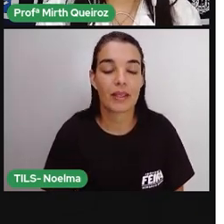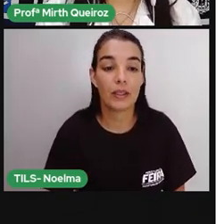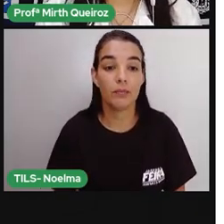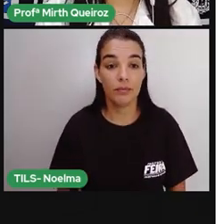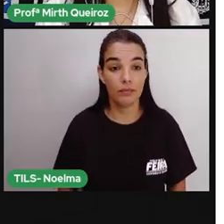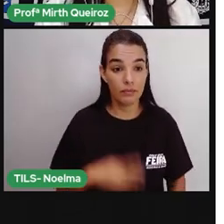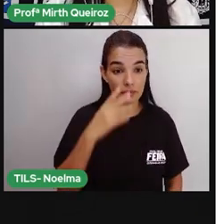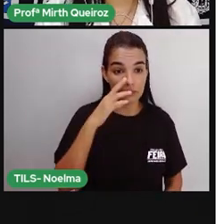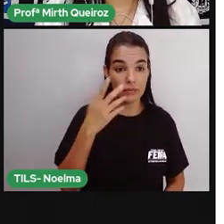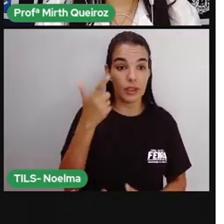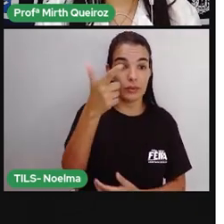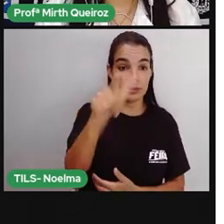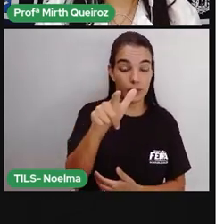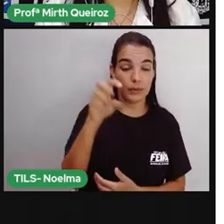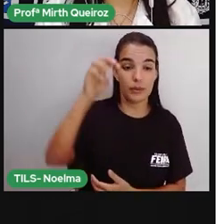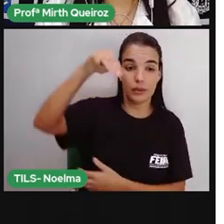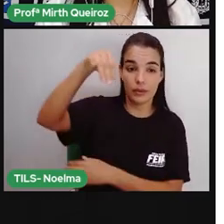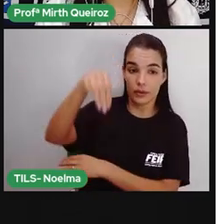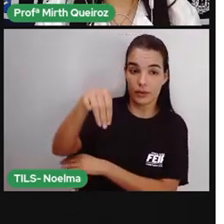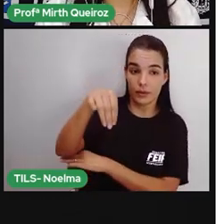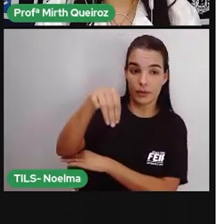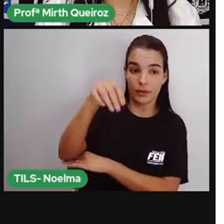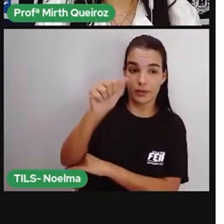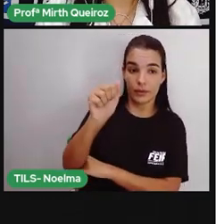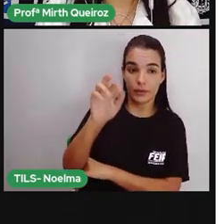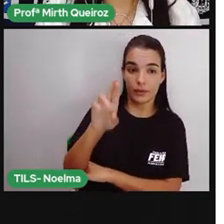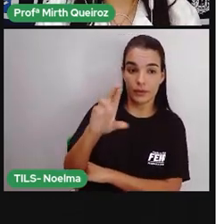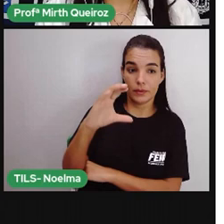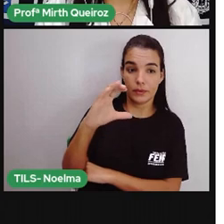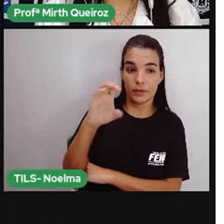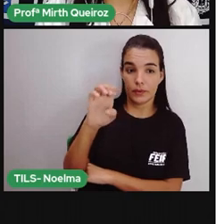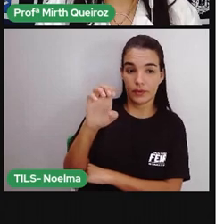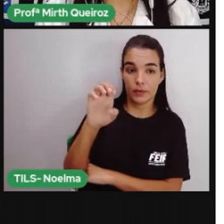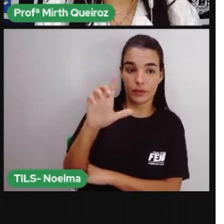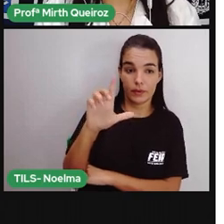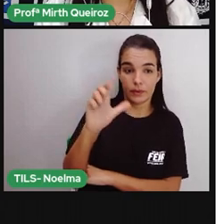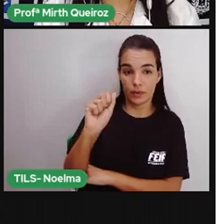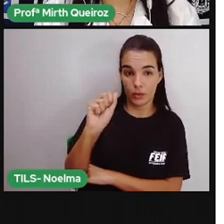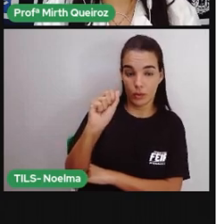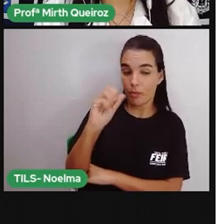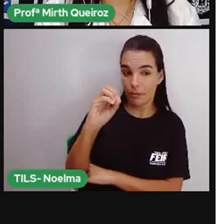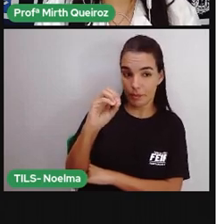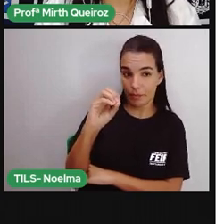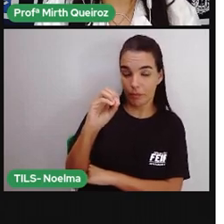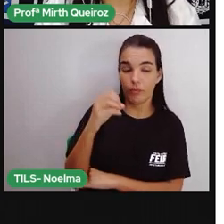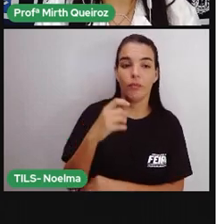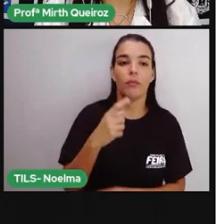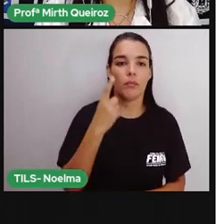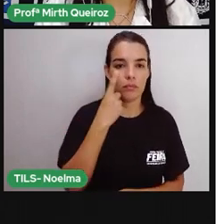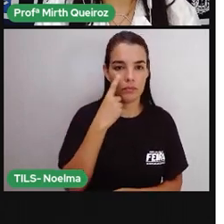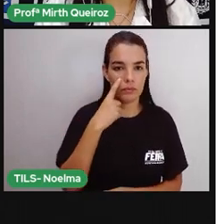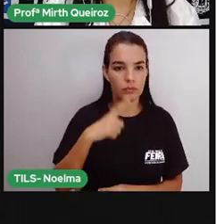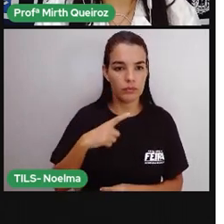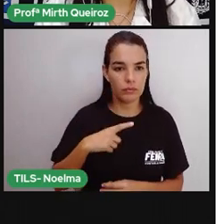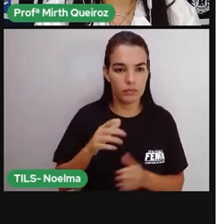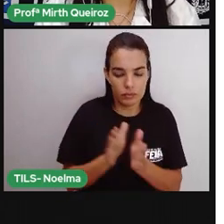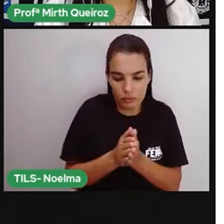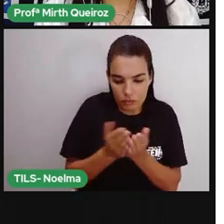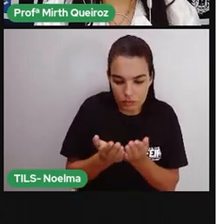Marcelo conferiu o dinheiro que tem em sua carteira. Aí, tinha 2 cédulas de 20 reais.